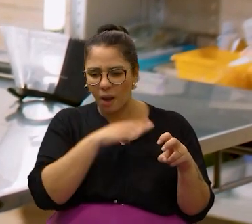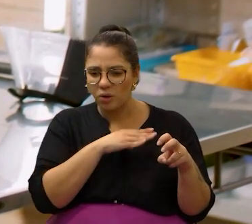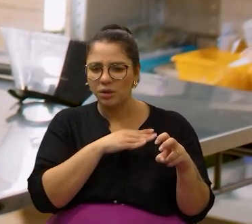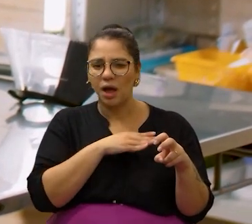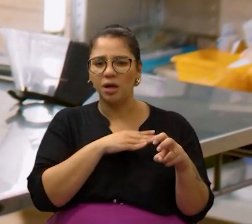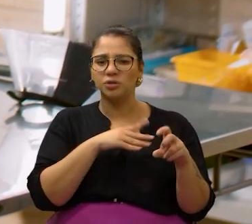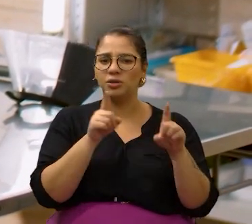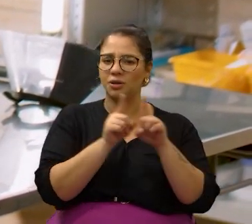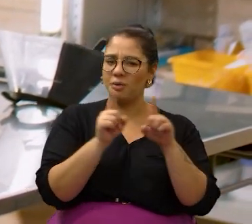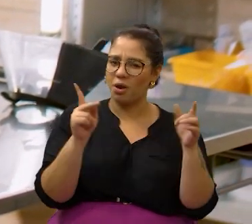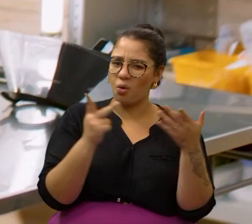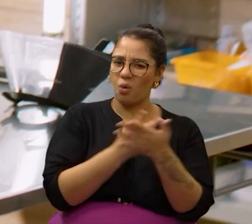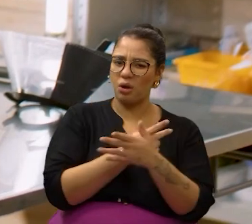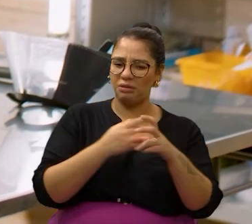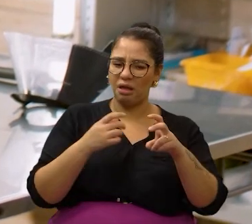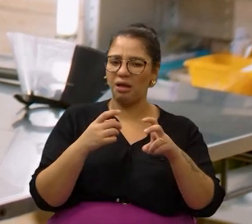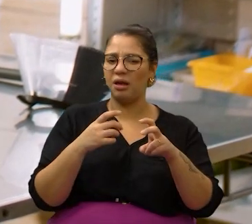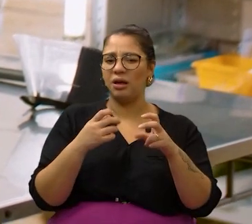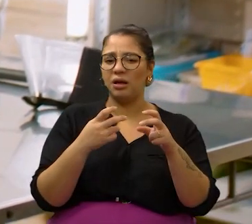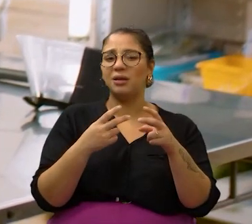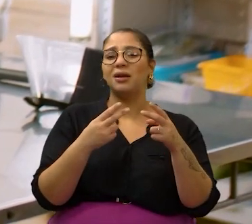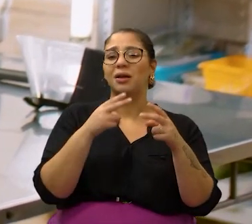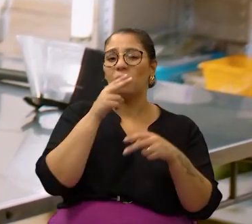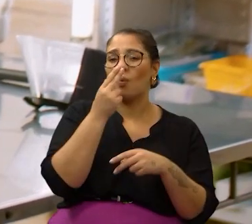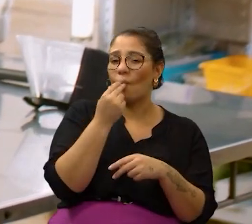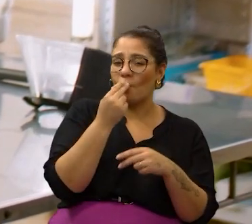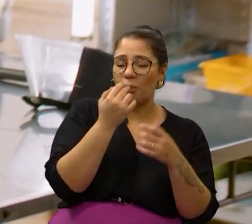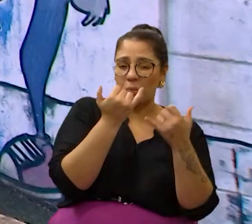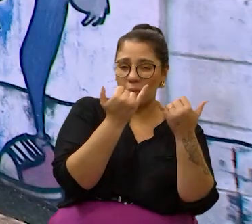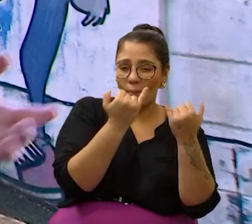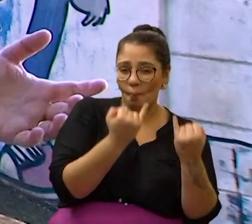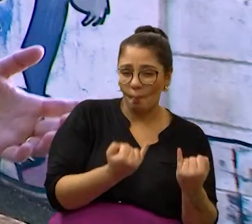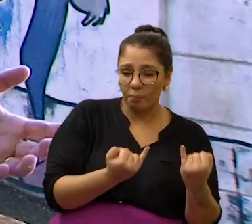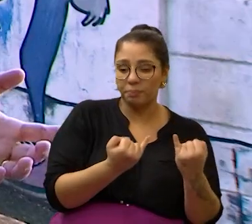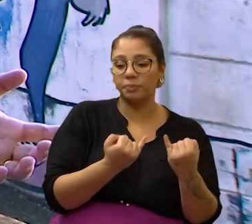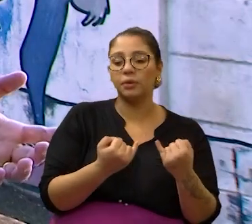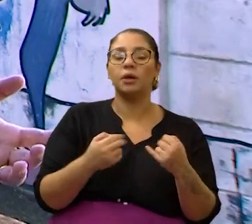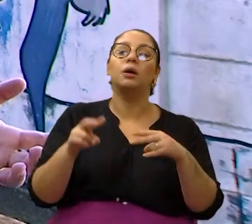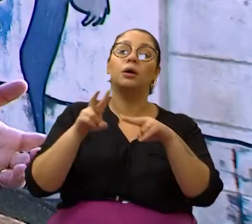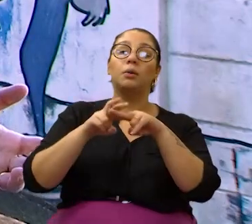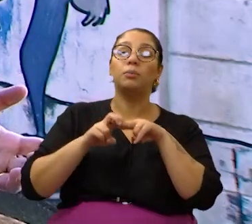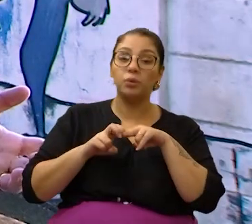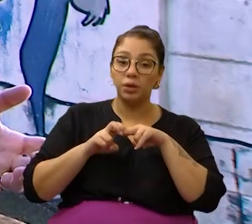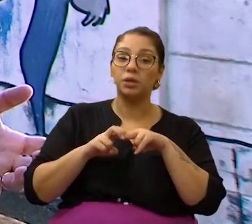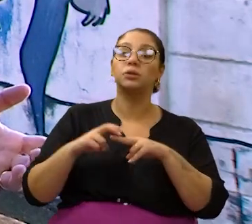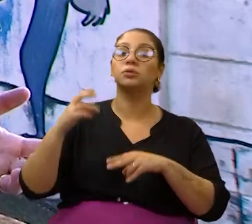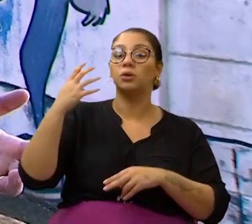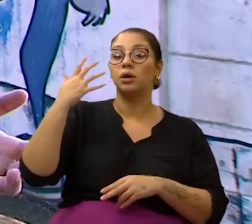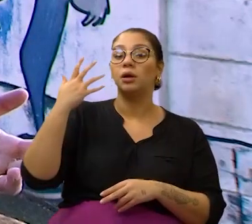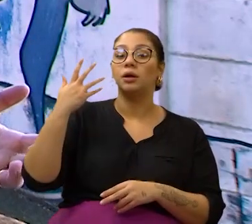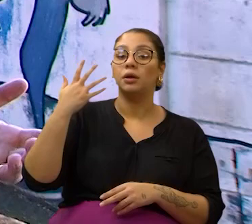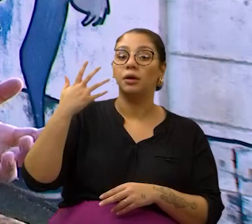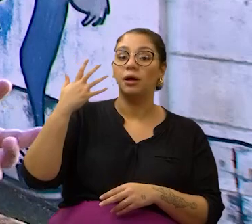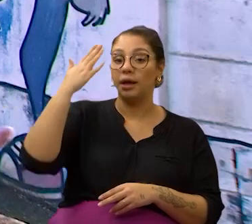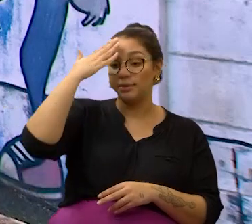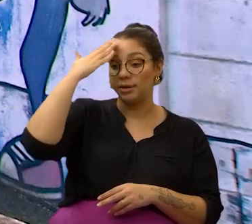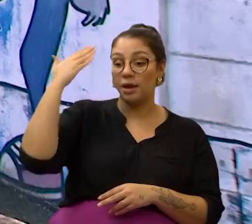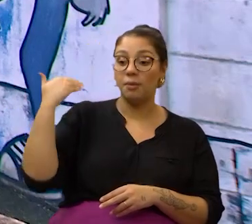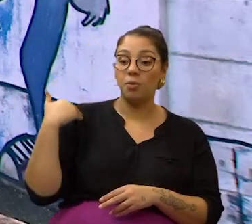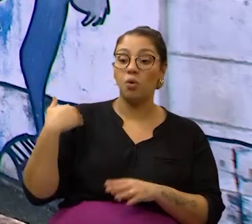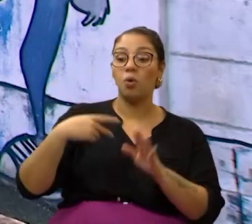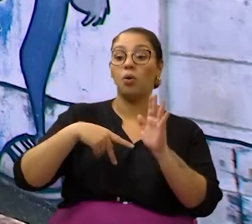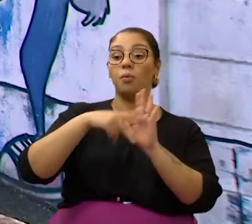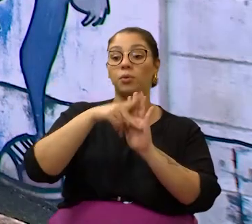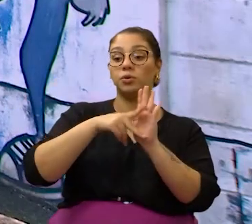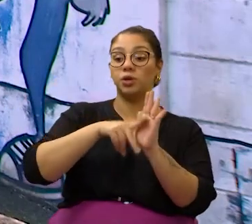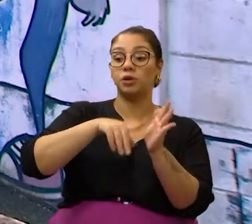de crueldade e episódios de grave desnutrição. E olha, é por isso que a vereadora Débora Palermo protocolou um projeto de